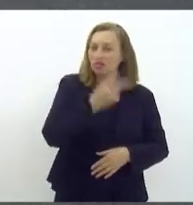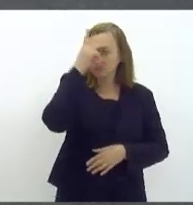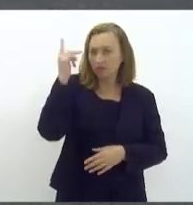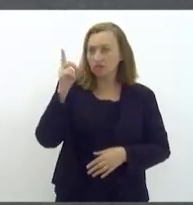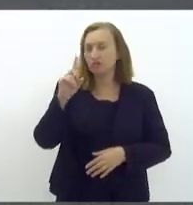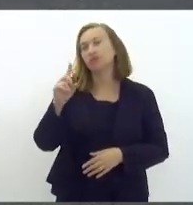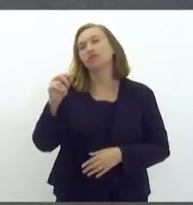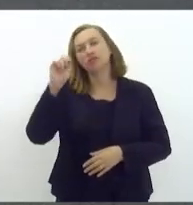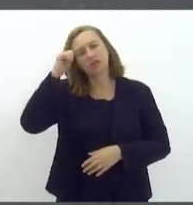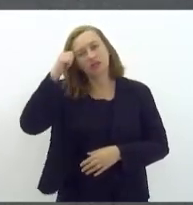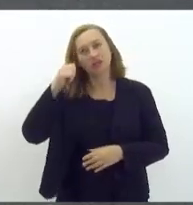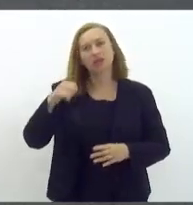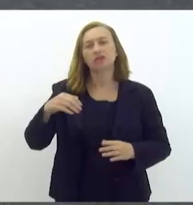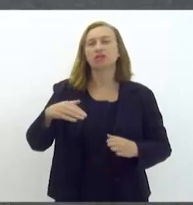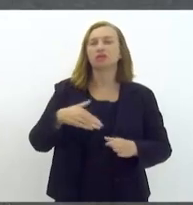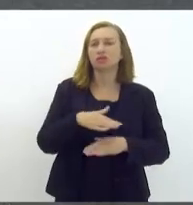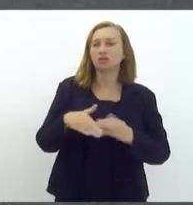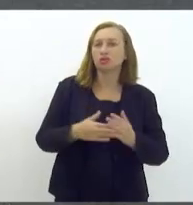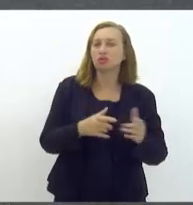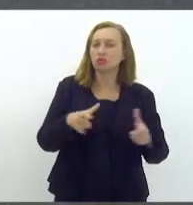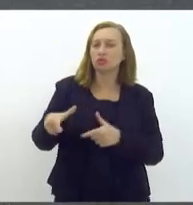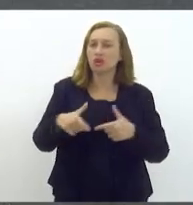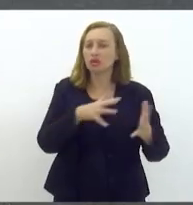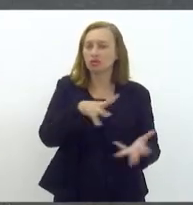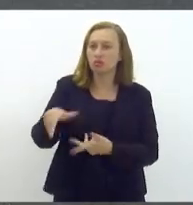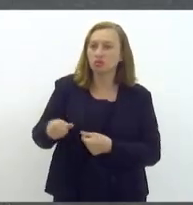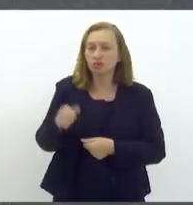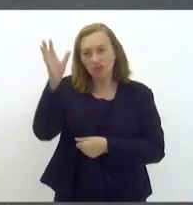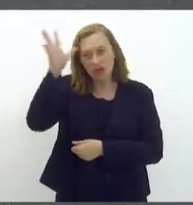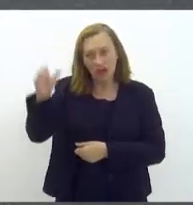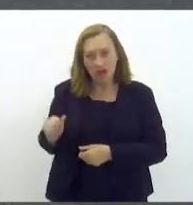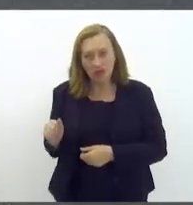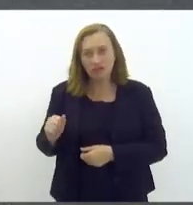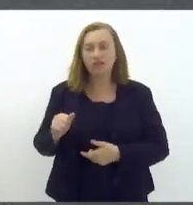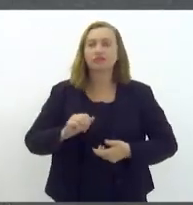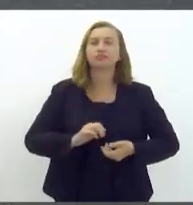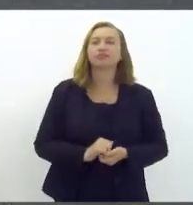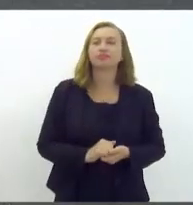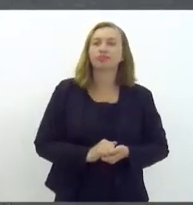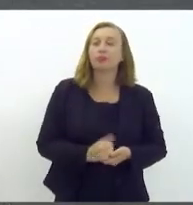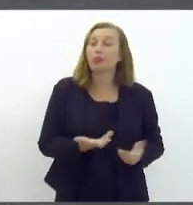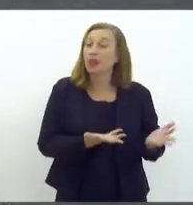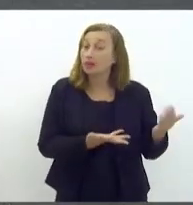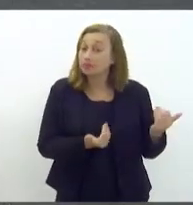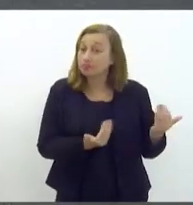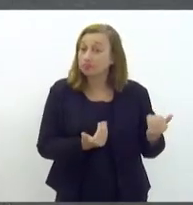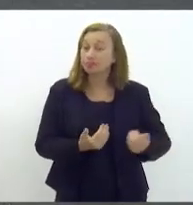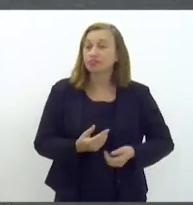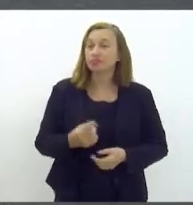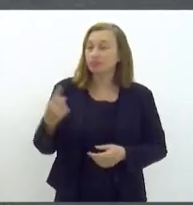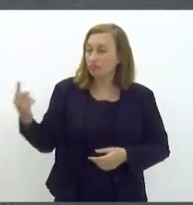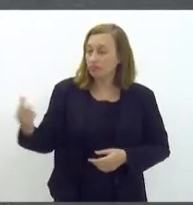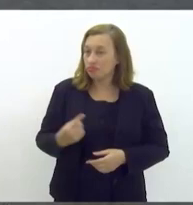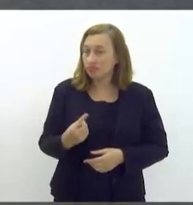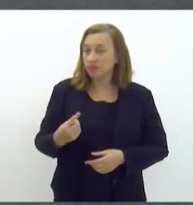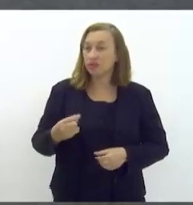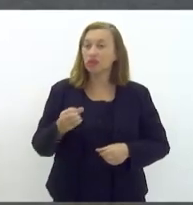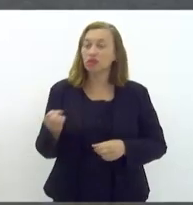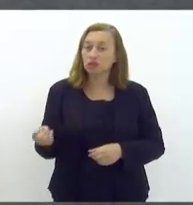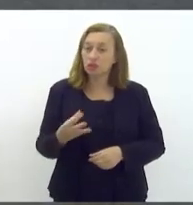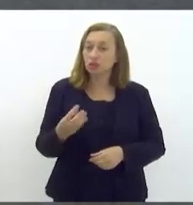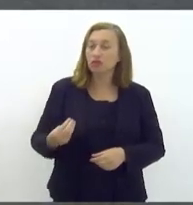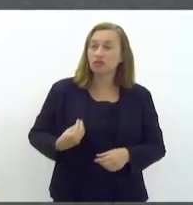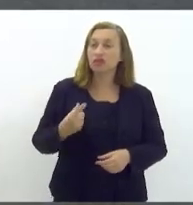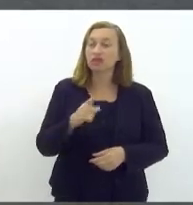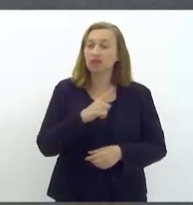ao redor do mundo não seria diferente em África um jovem que veio tentar a vida aqui no Brasil que foi